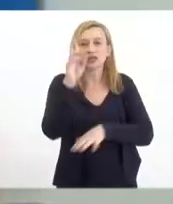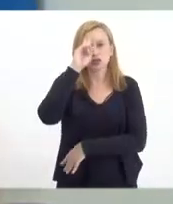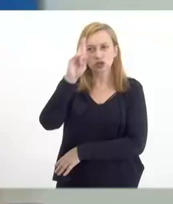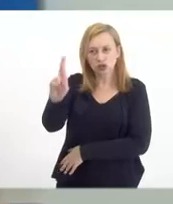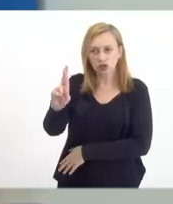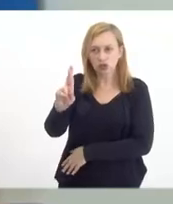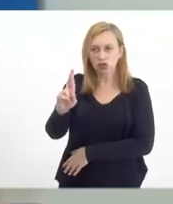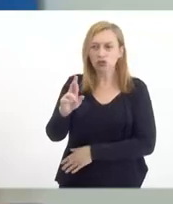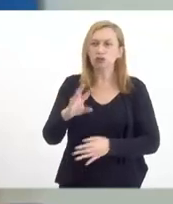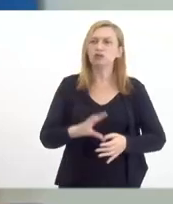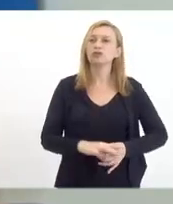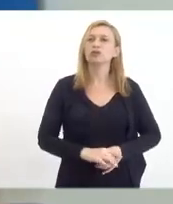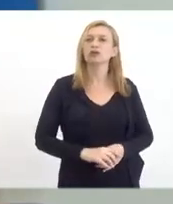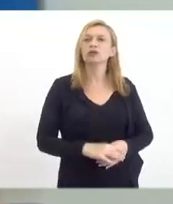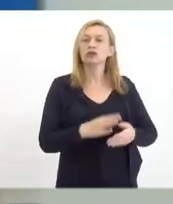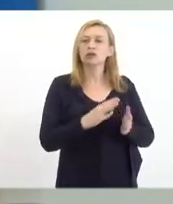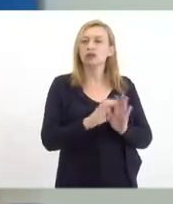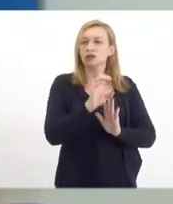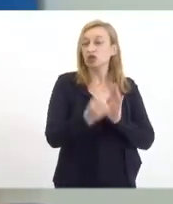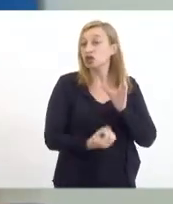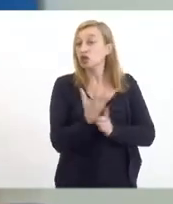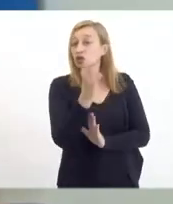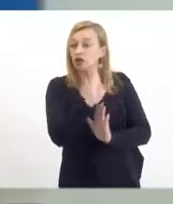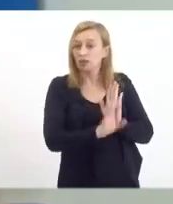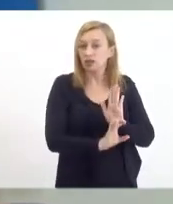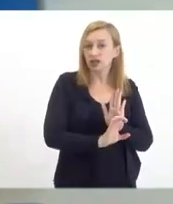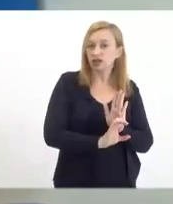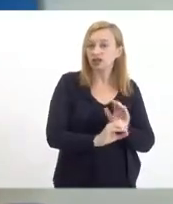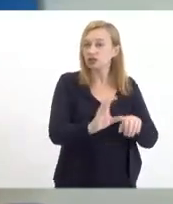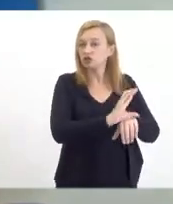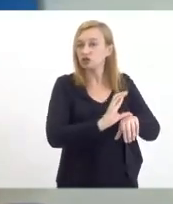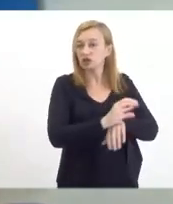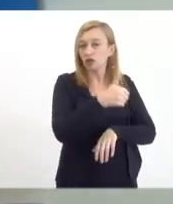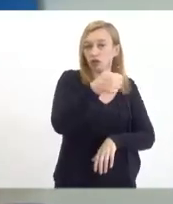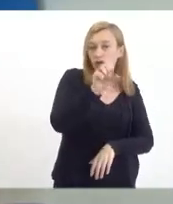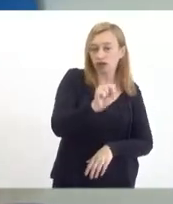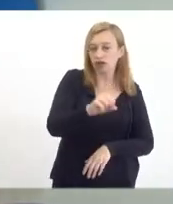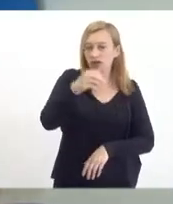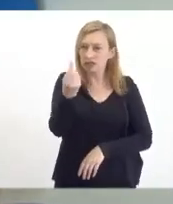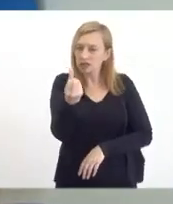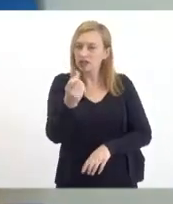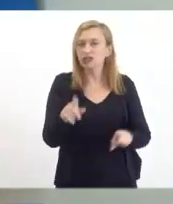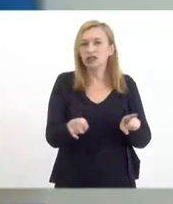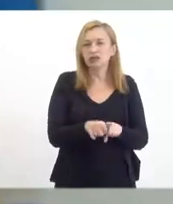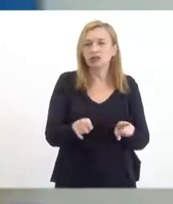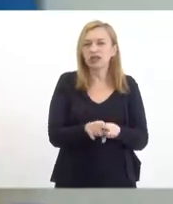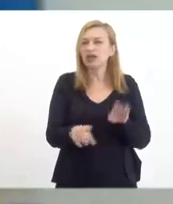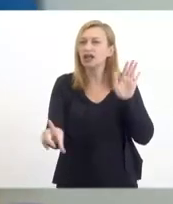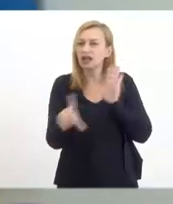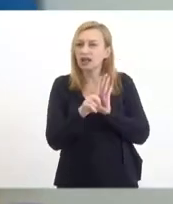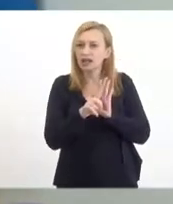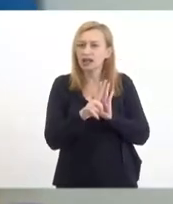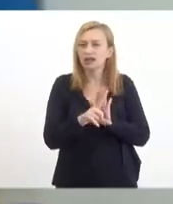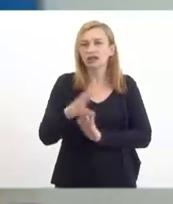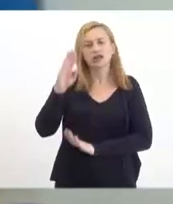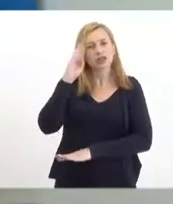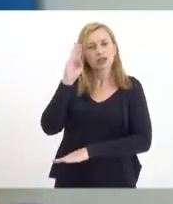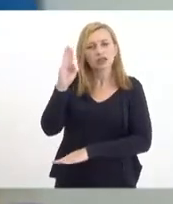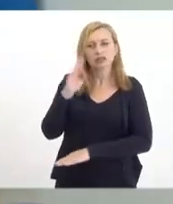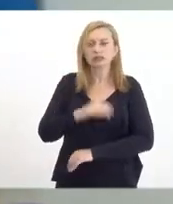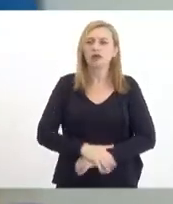pela autoria da emenda constitucional 86 e na lei, a princípio,